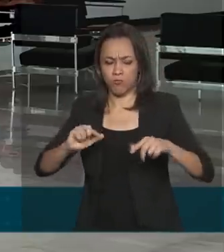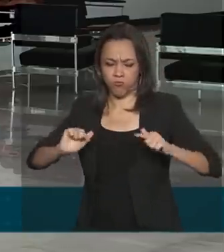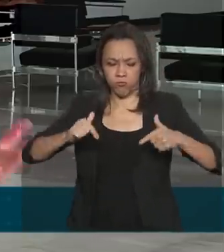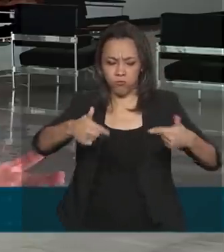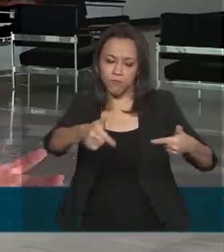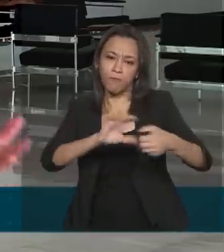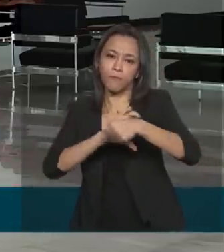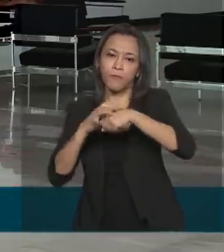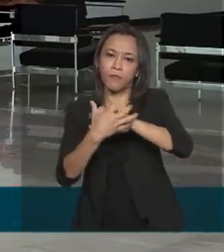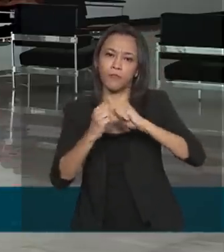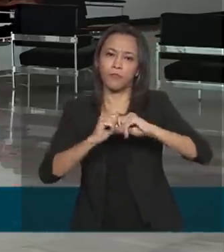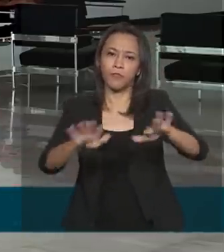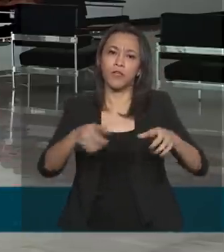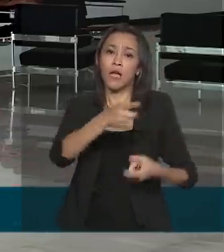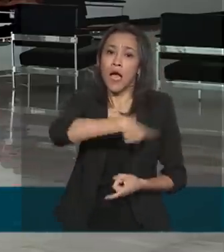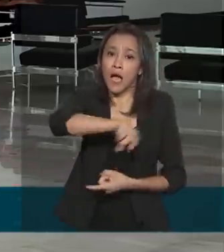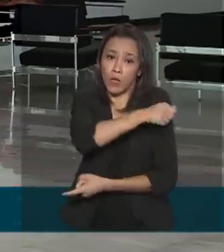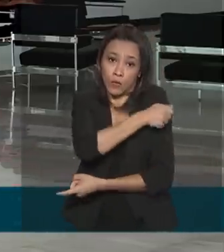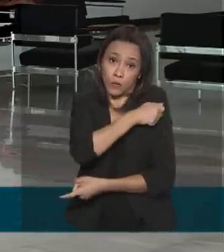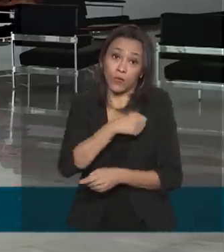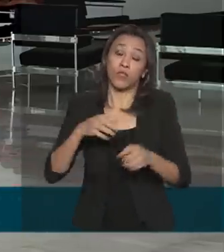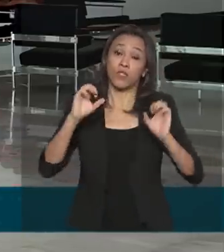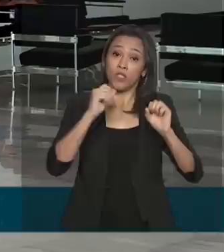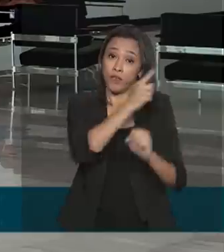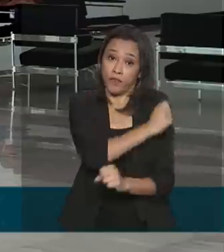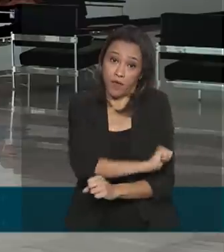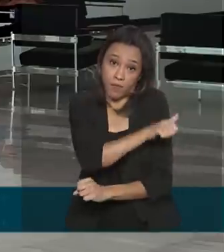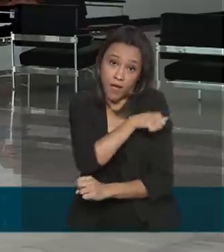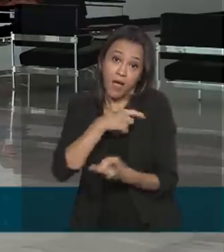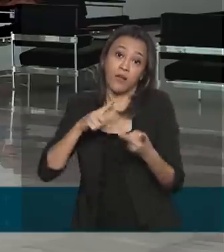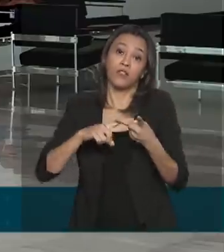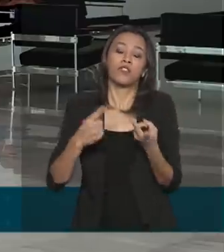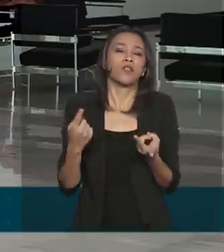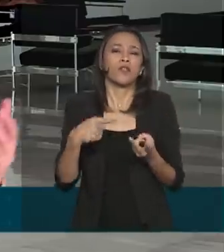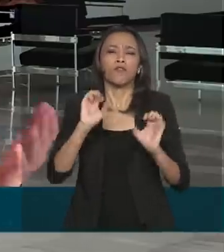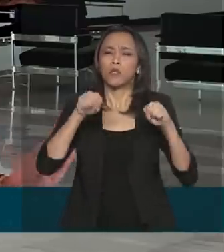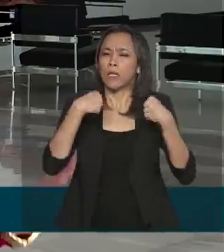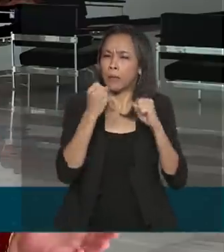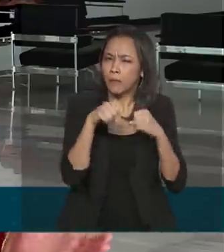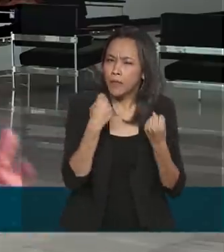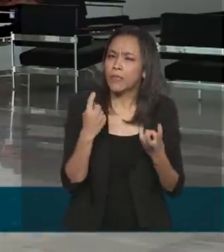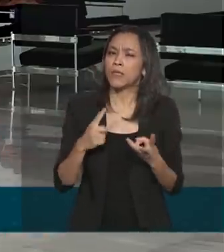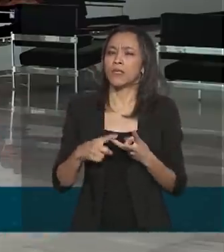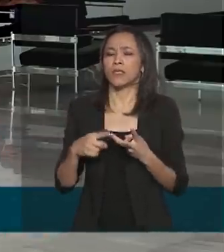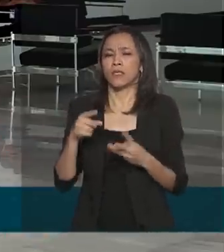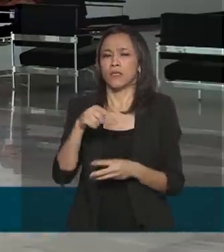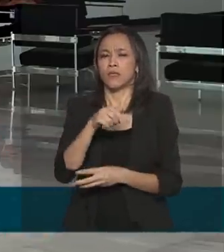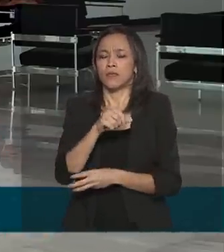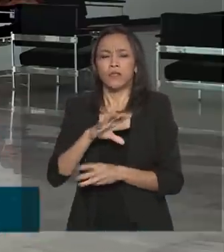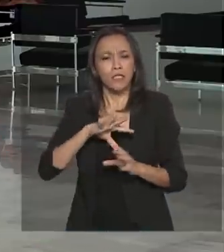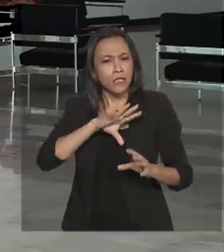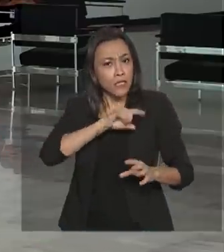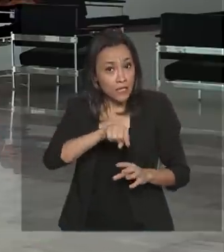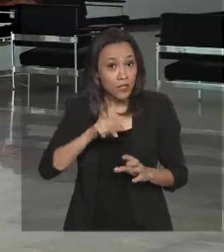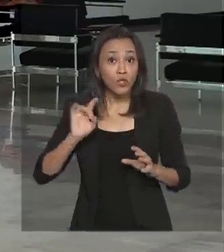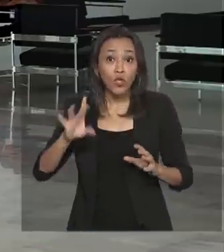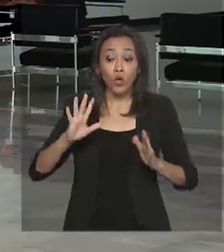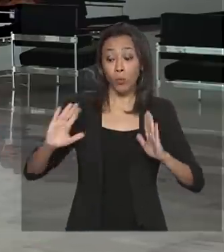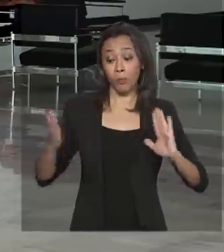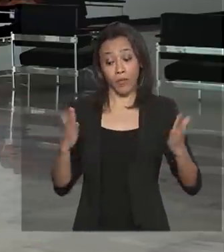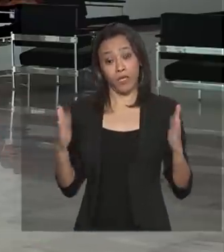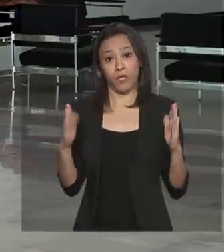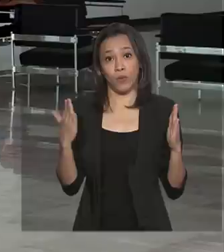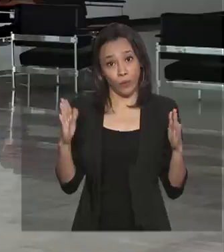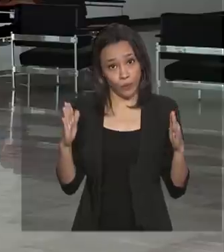alunos de enfermagem, farmácia e fisioterapia também foram incluídos. Mas essa decisão só vale durante a pandemia do